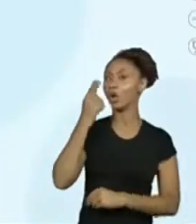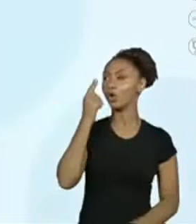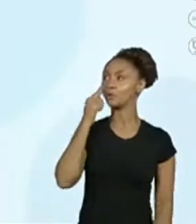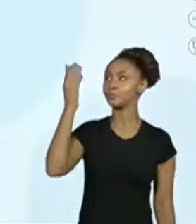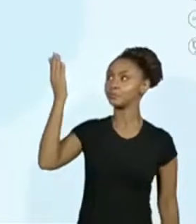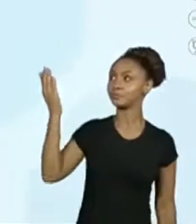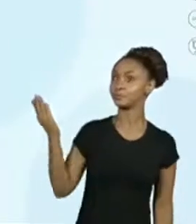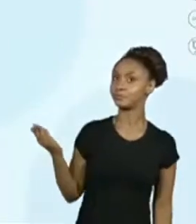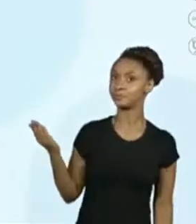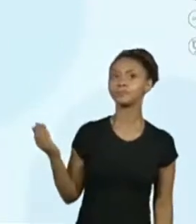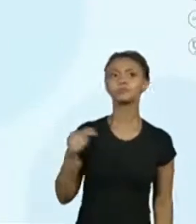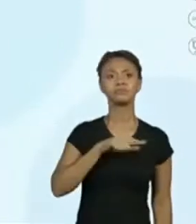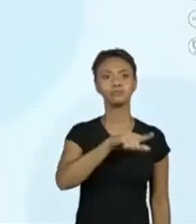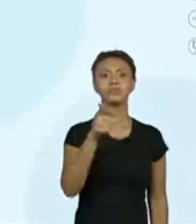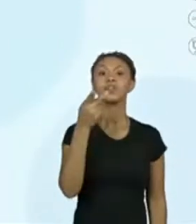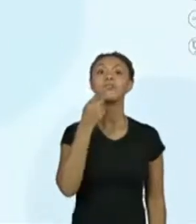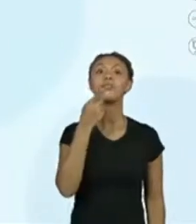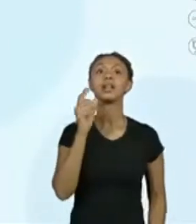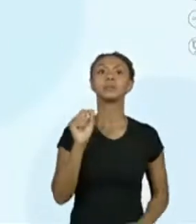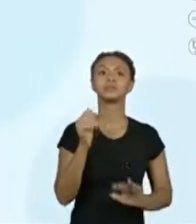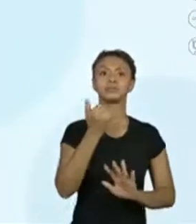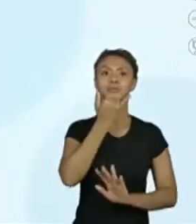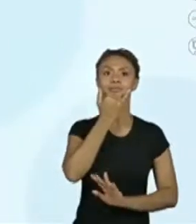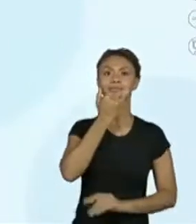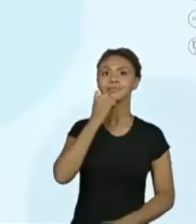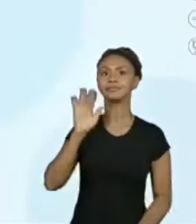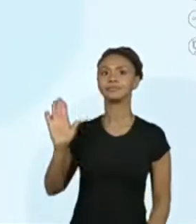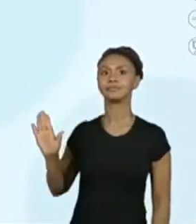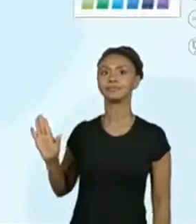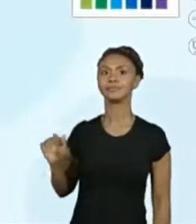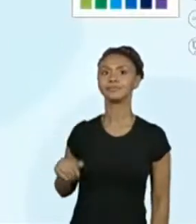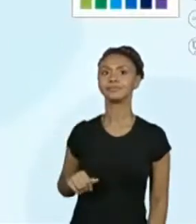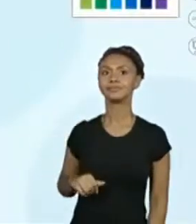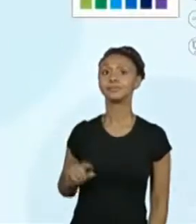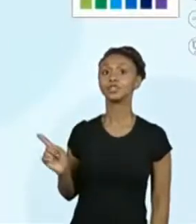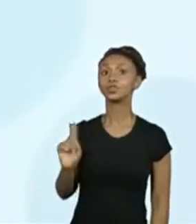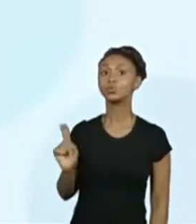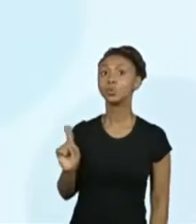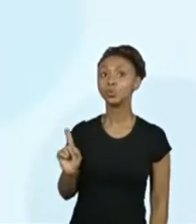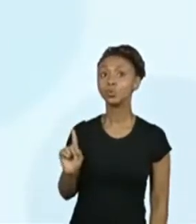A gente colocou, vocês disseram muito. não ficou... Opa! Não marca texto? Não.